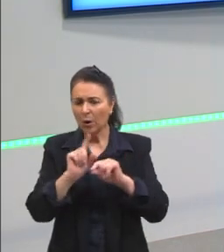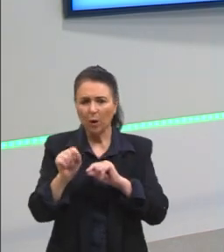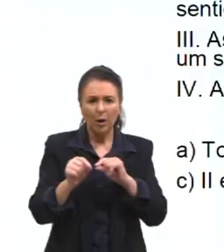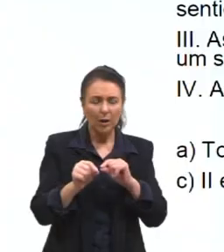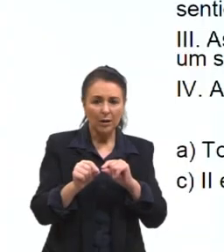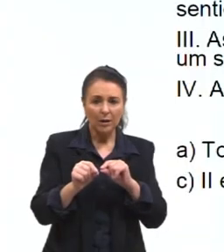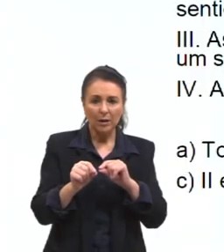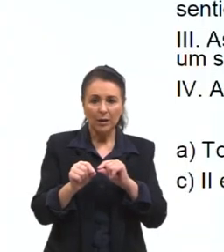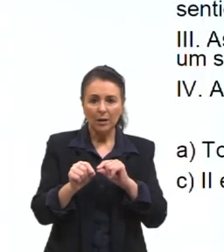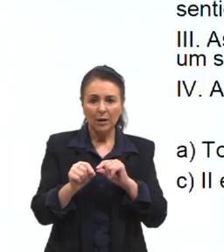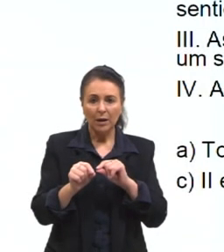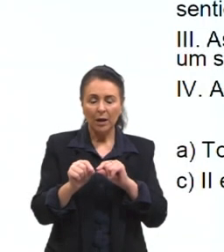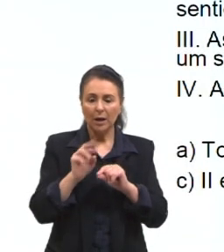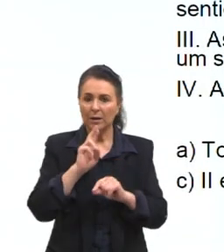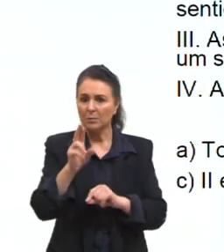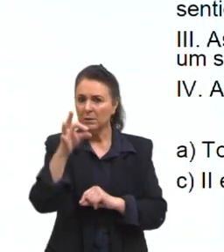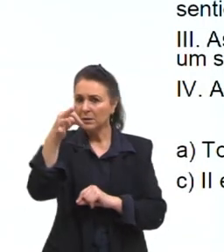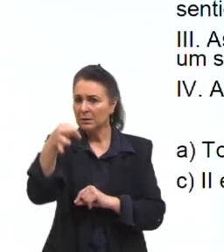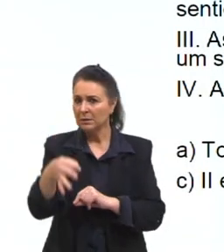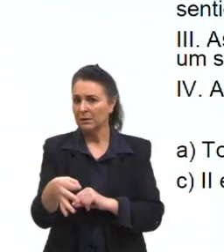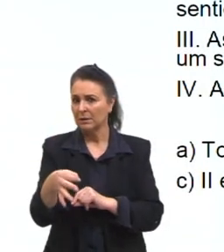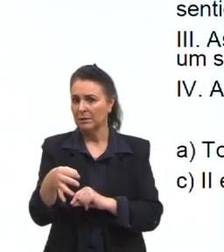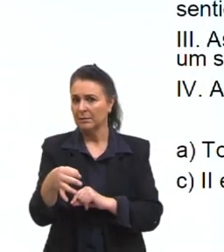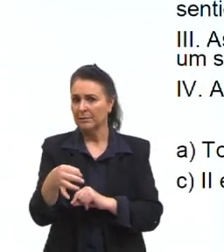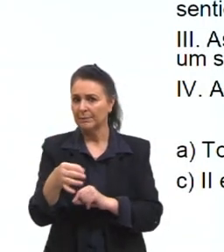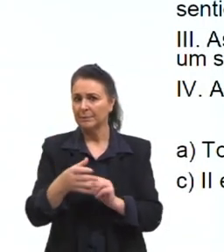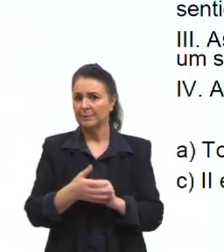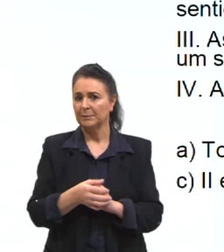assinale a opção correta.